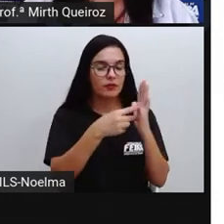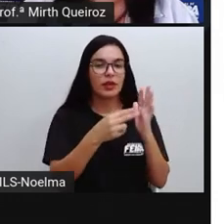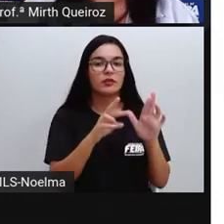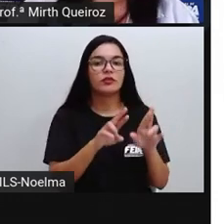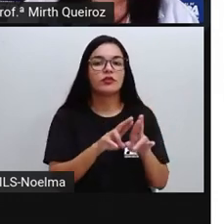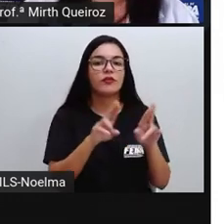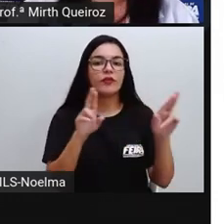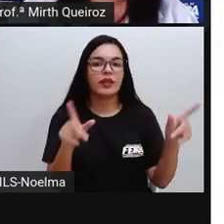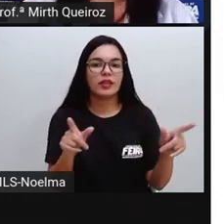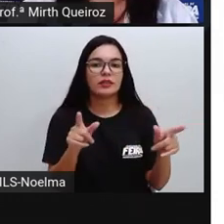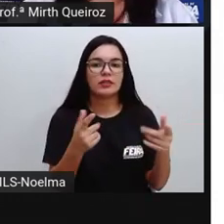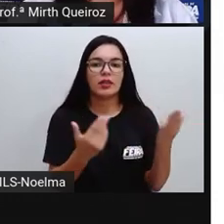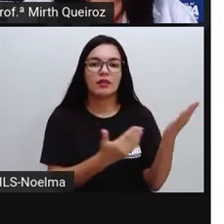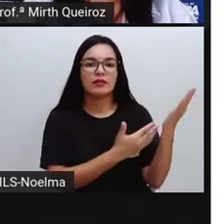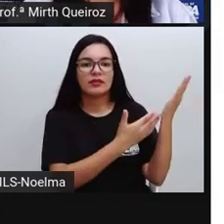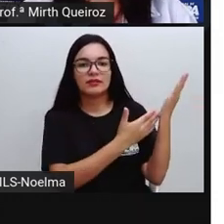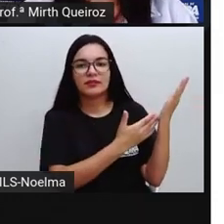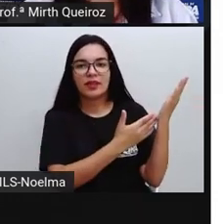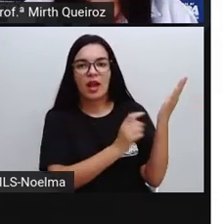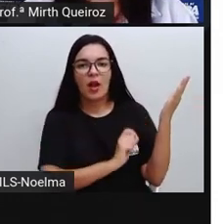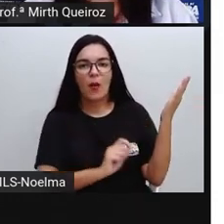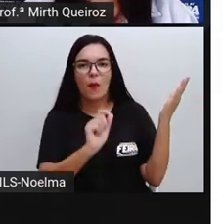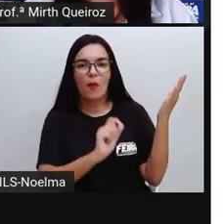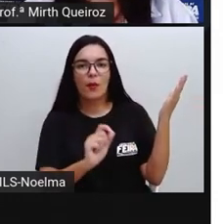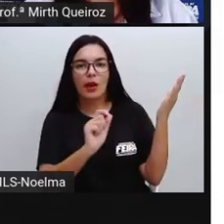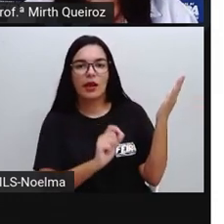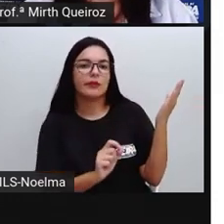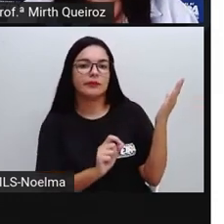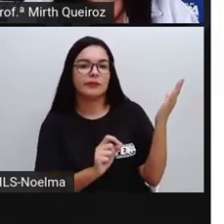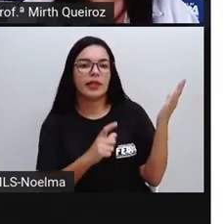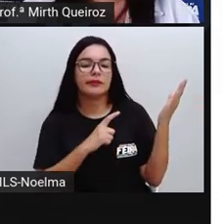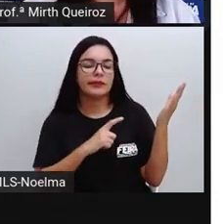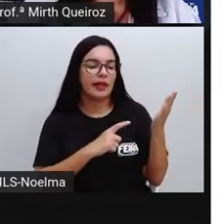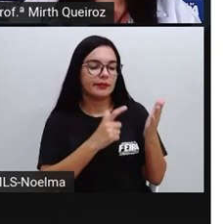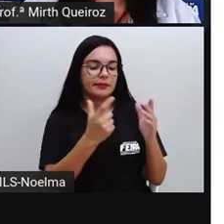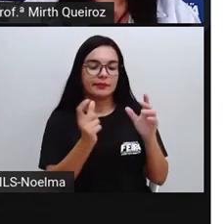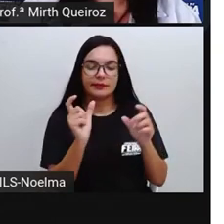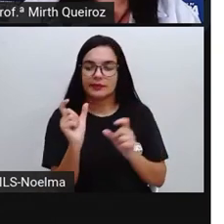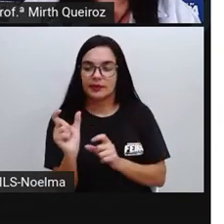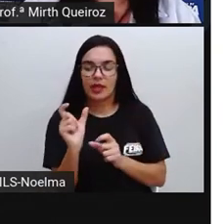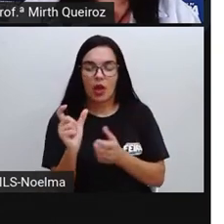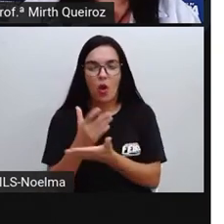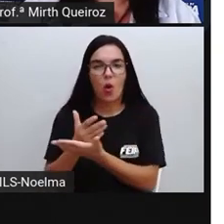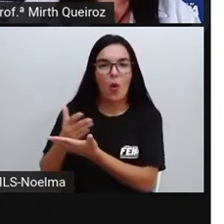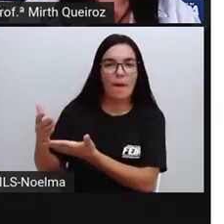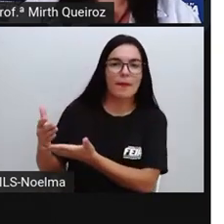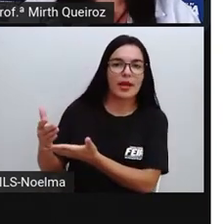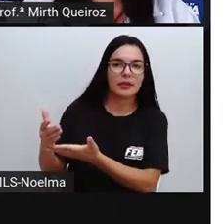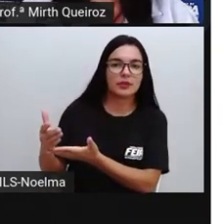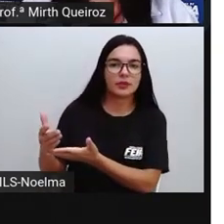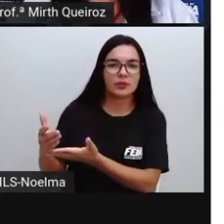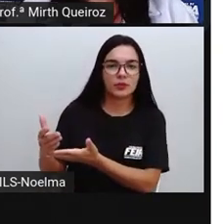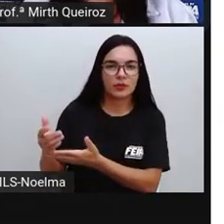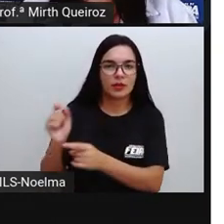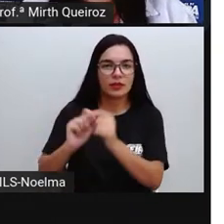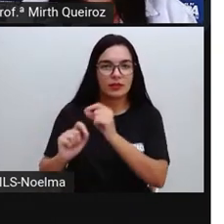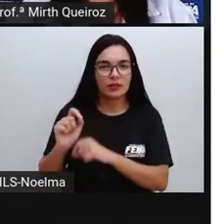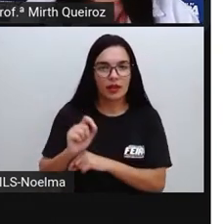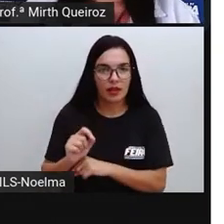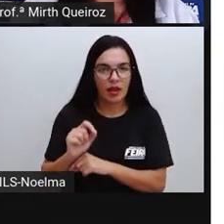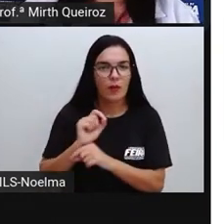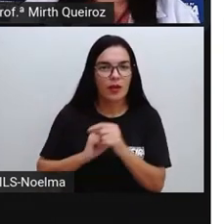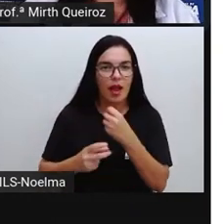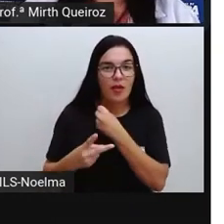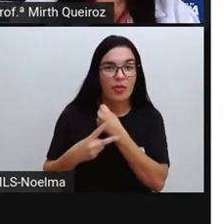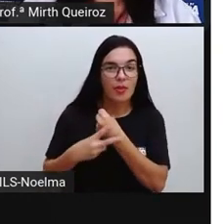Como começo significa início, escreve do mesmo jeito e começo já